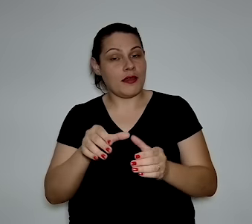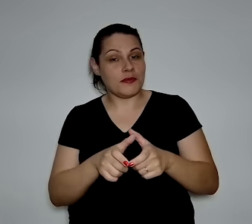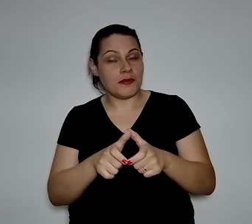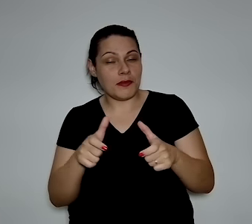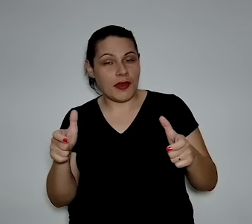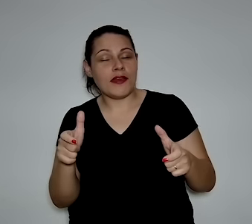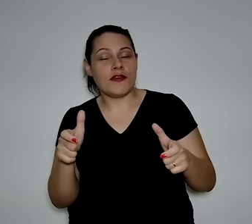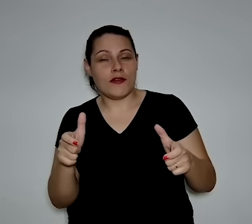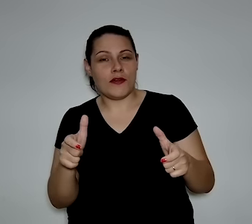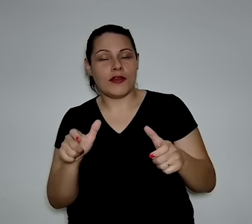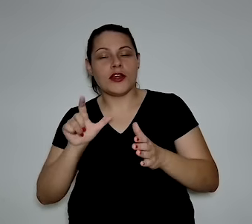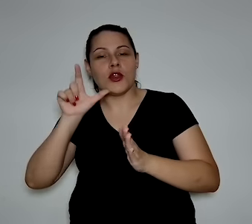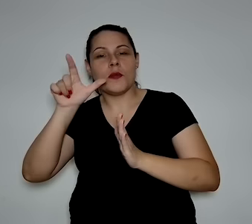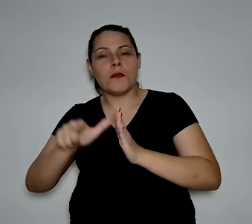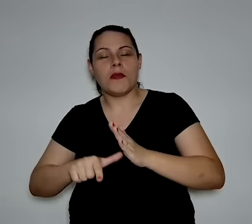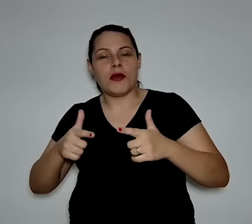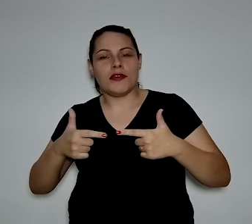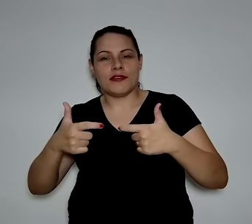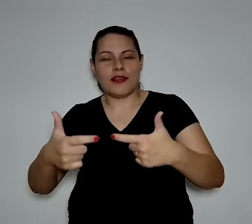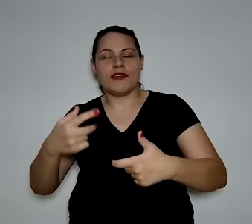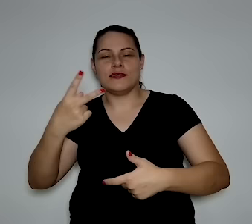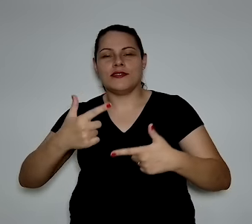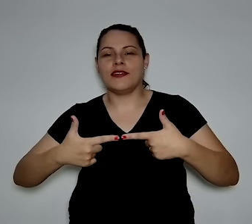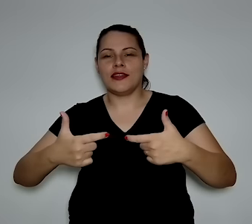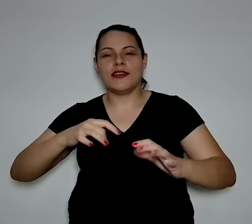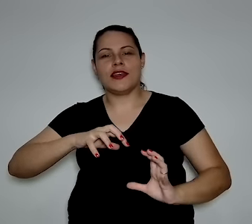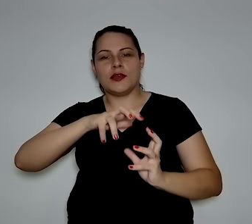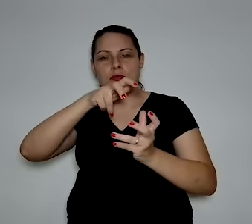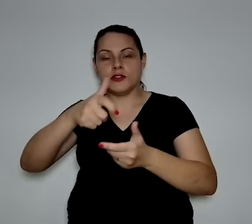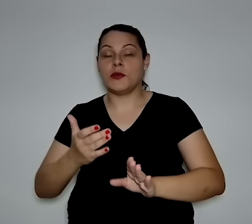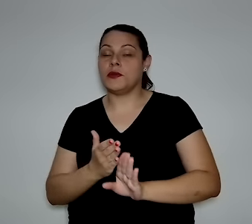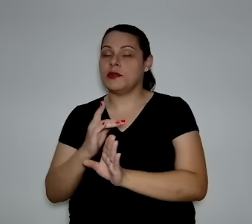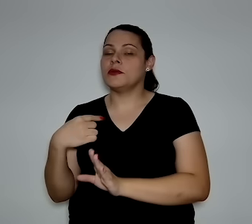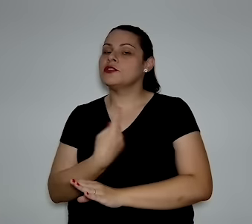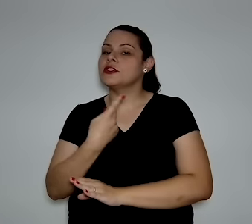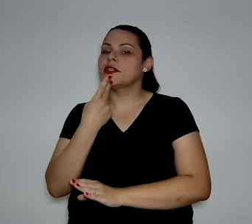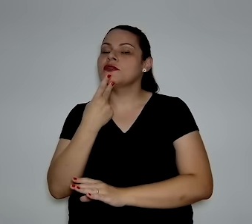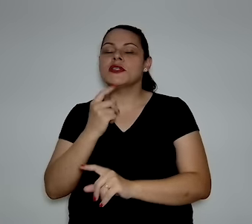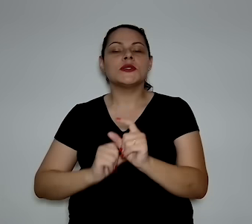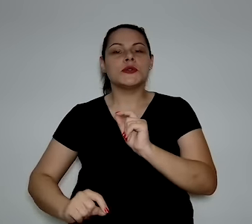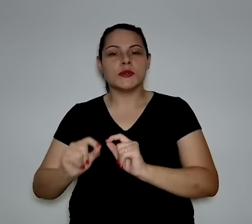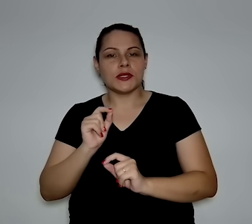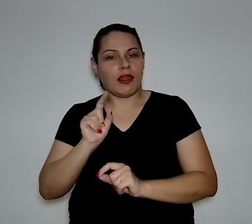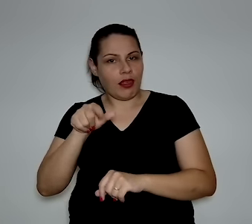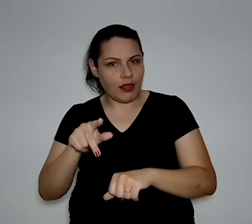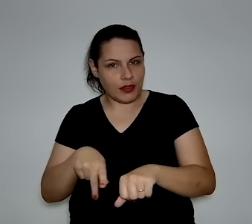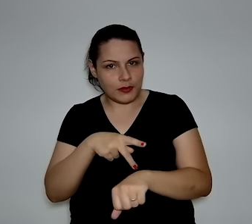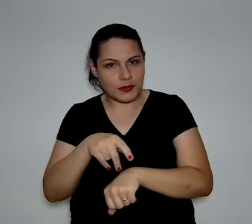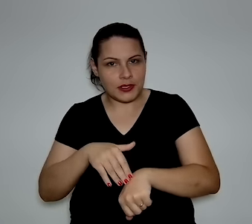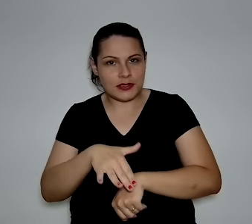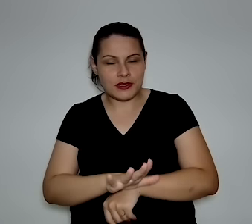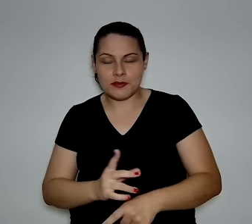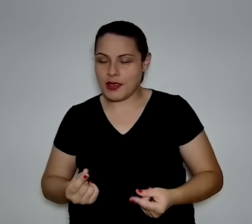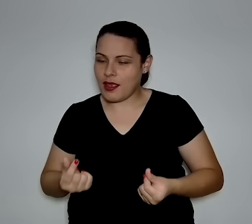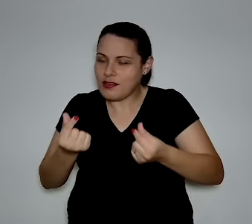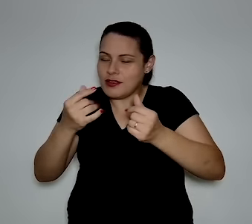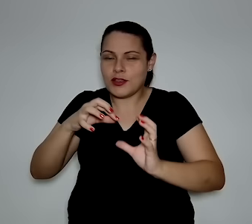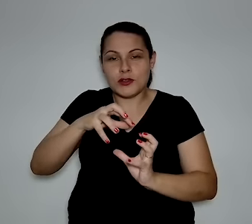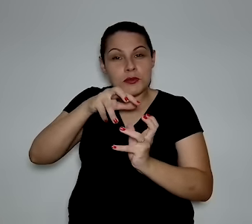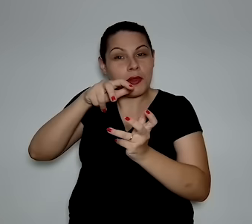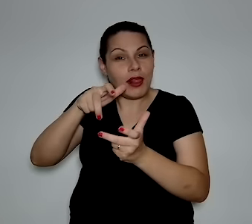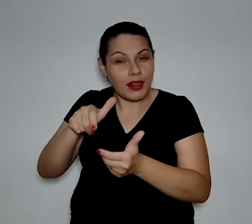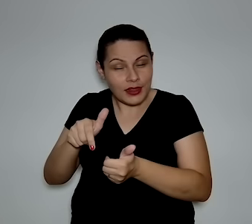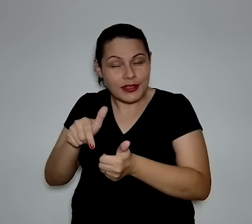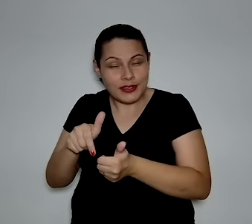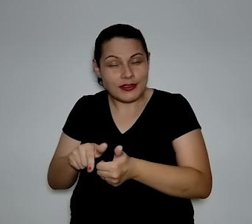Maior do que do pós-guerra, pós-segunda guerra mundial. Então, nós estamos falando do país mais rico do